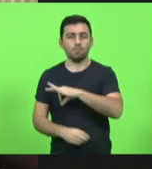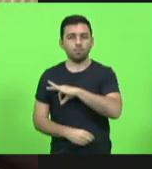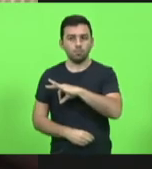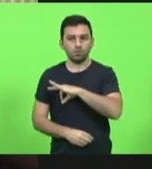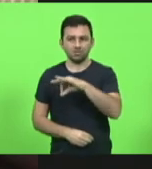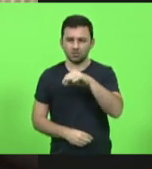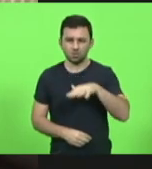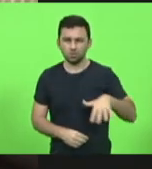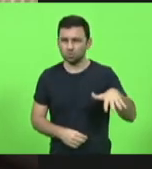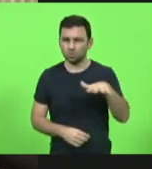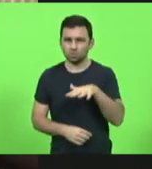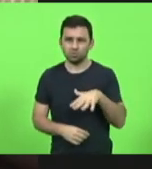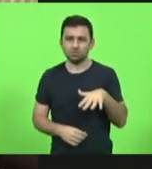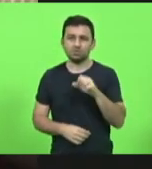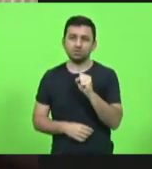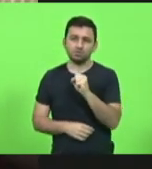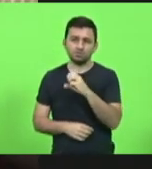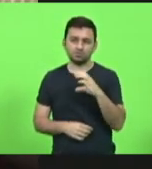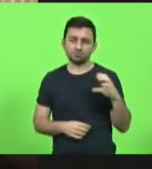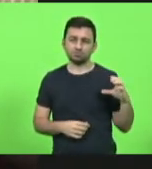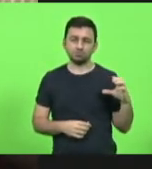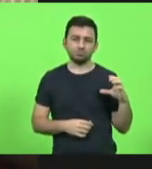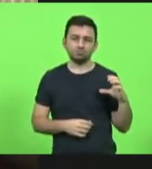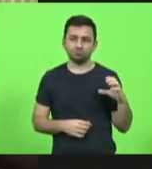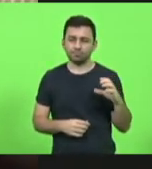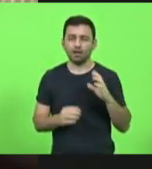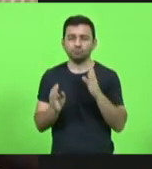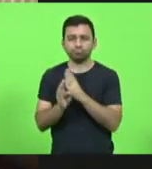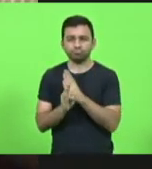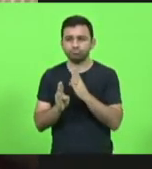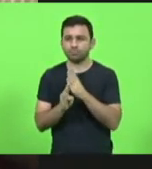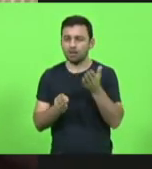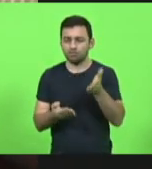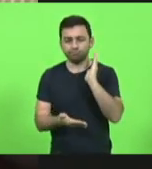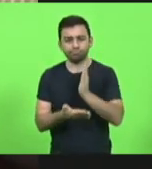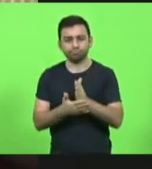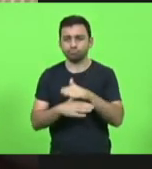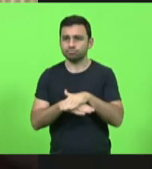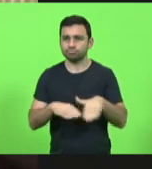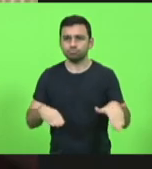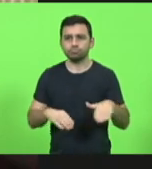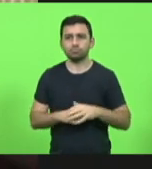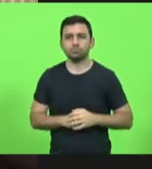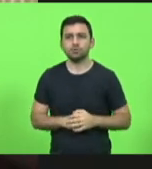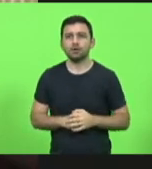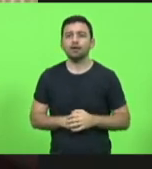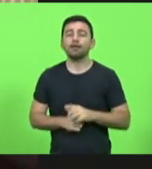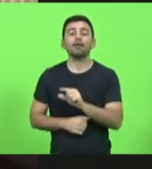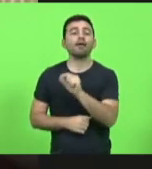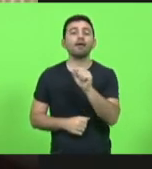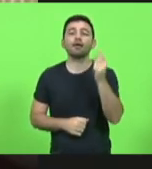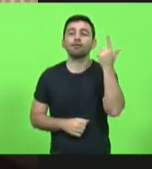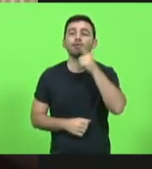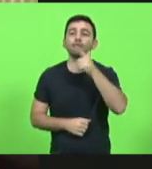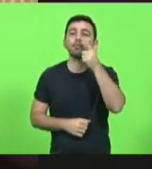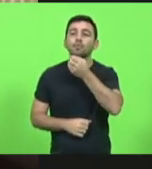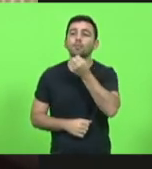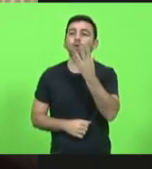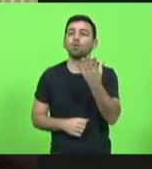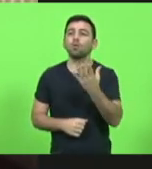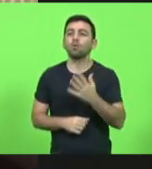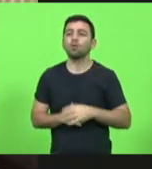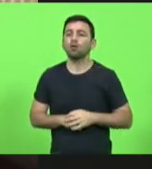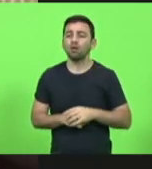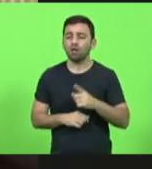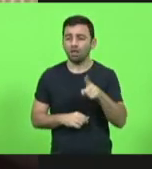nas polícias aqui em Santa Catarina, a operação foi abortada. Quem ganha com isso é a